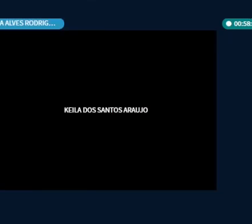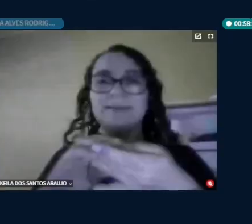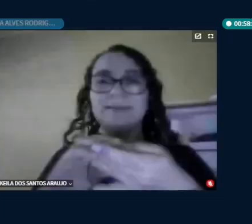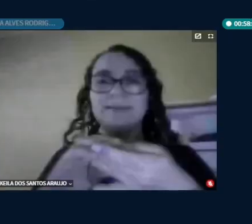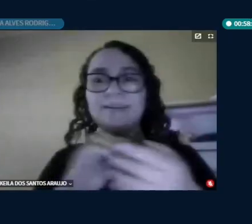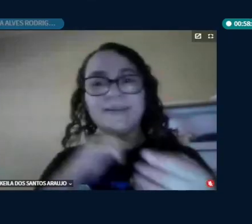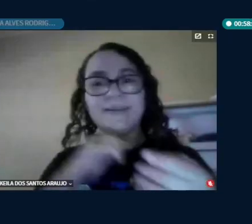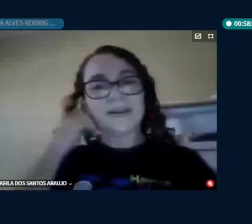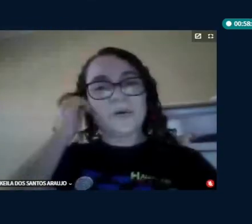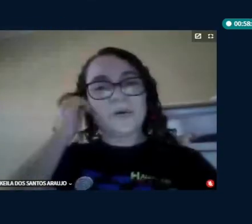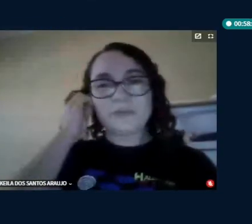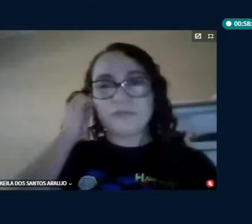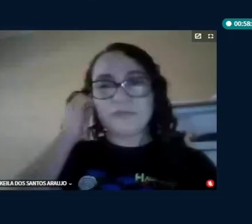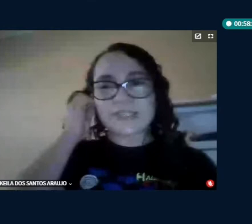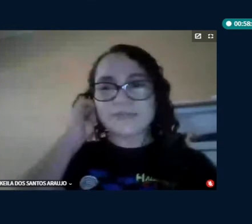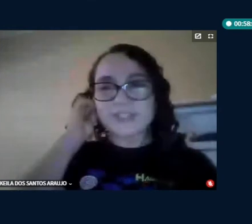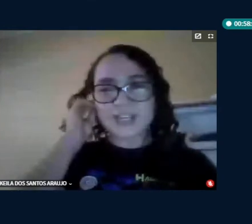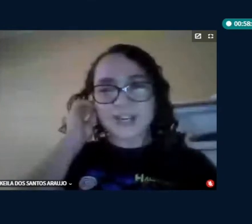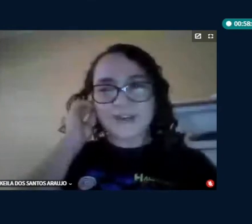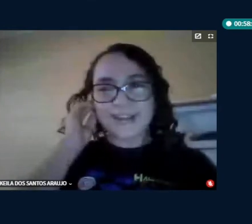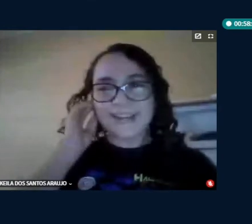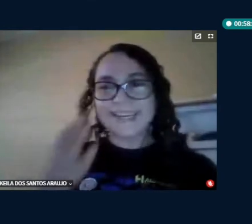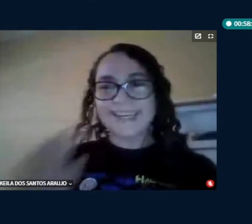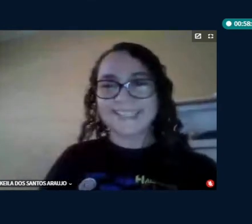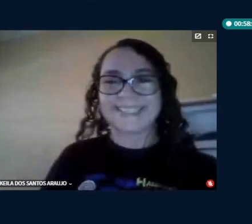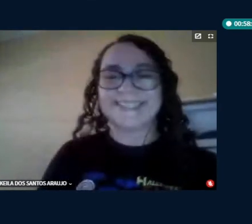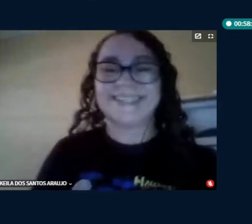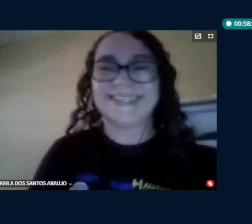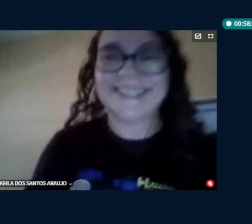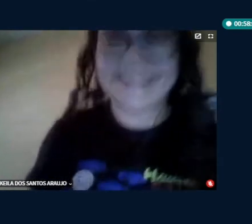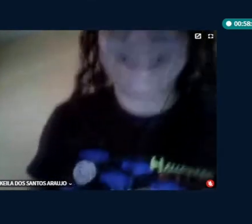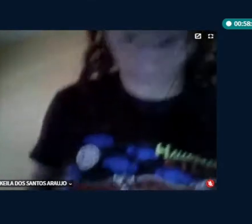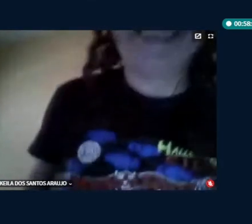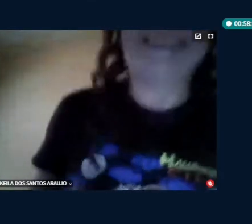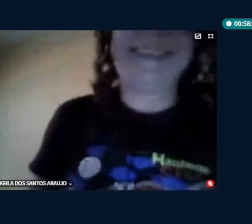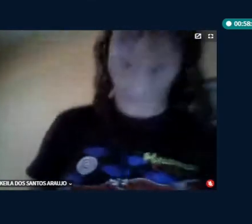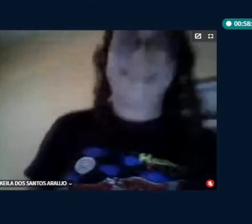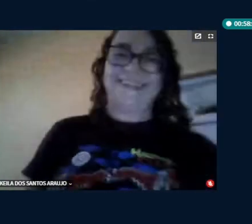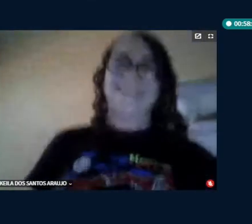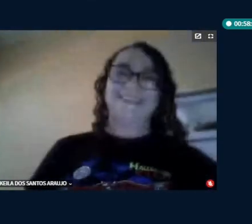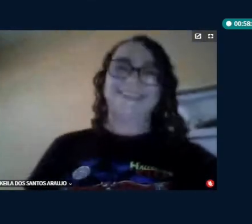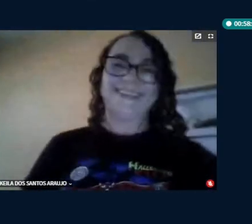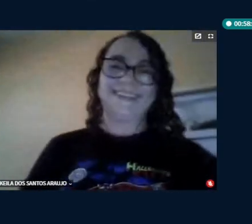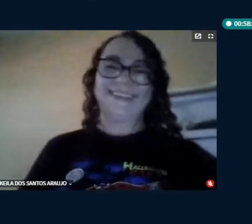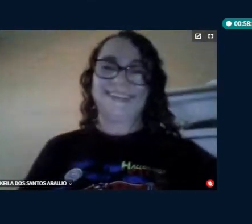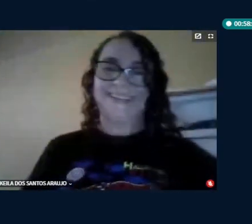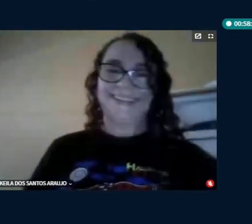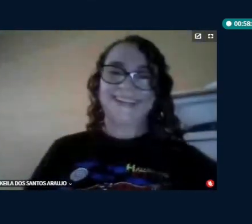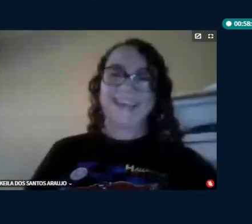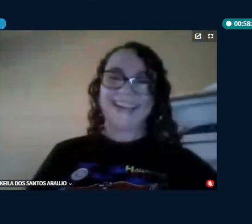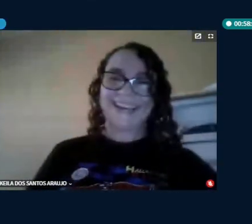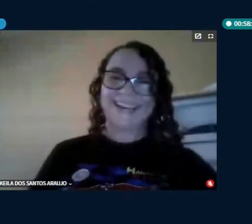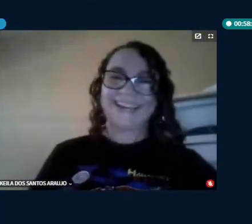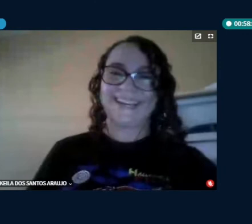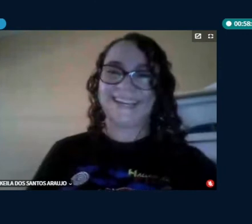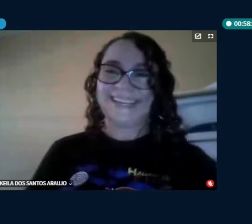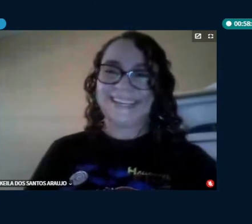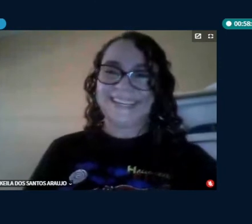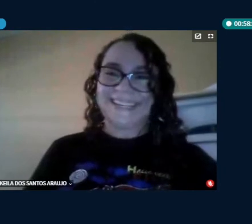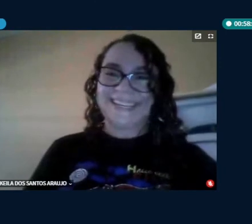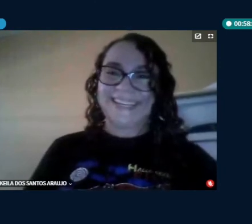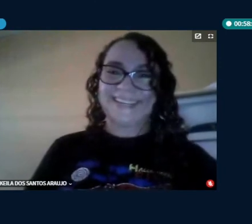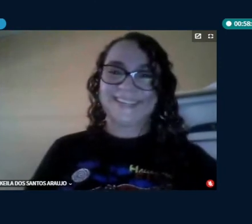é a Aline a Keila professor Vigília quanto tempo oi